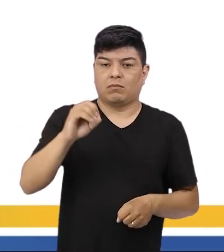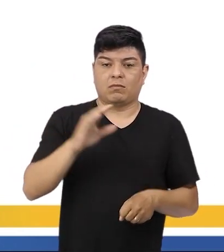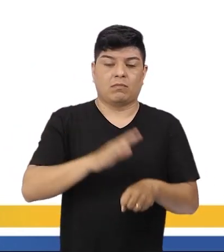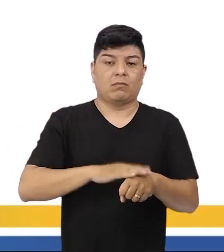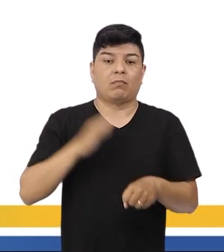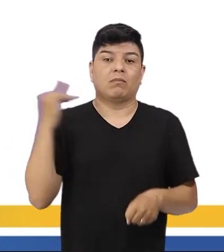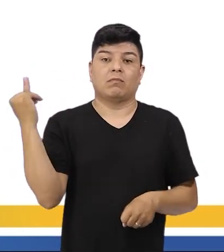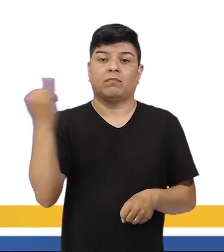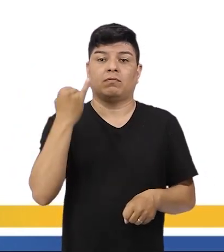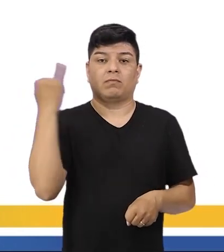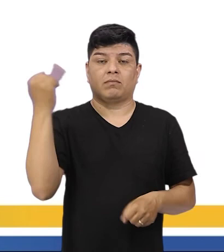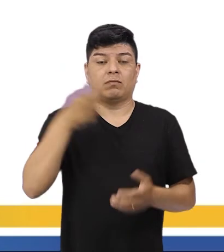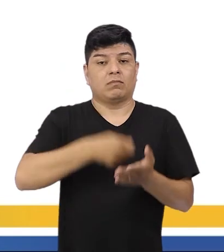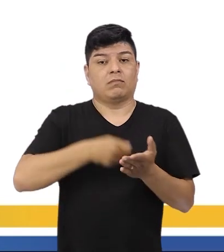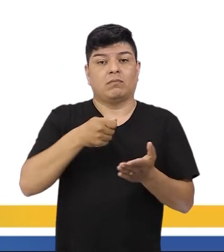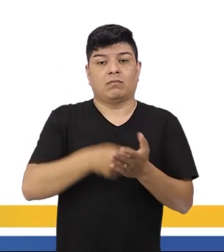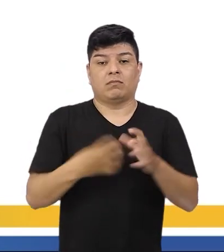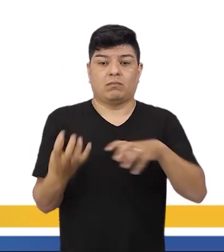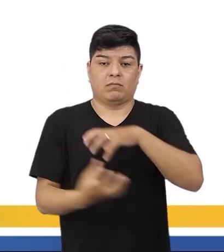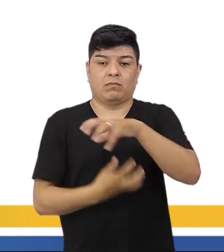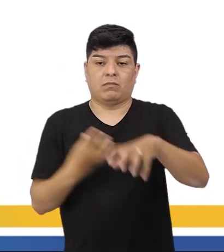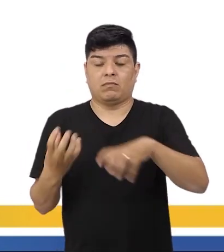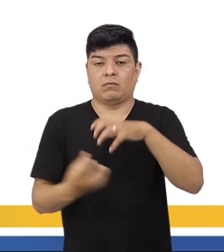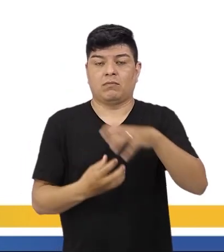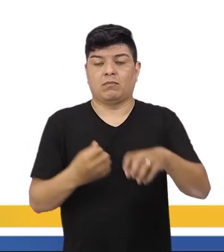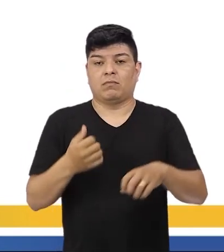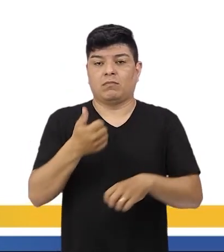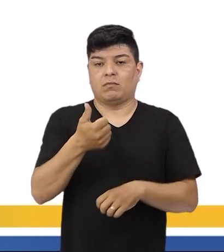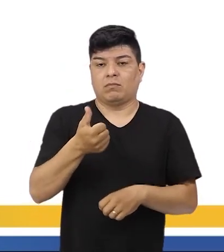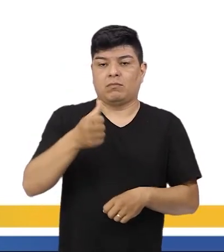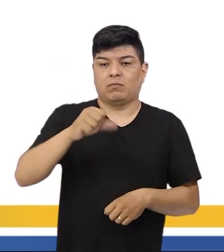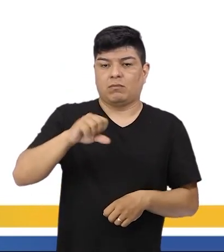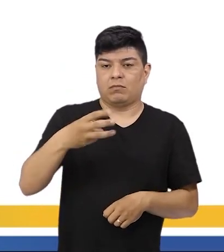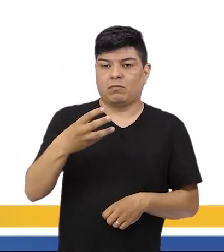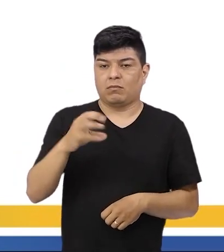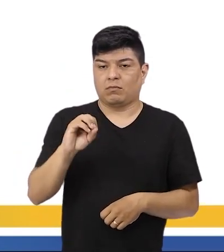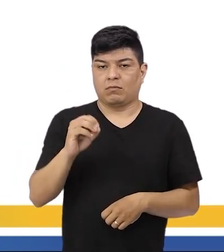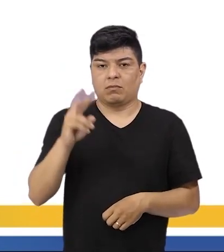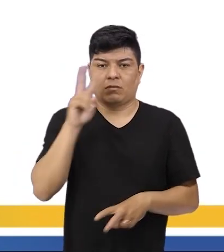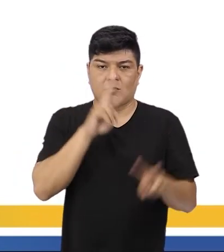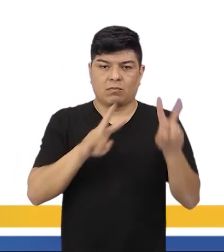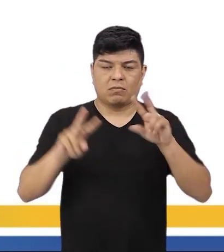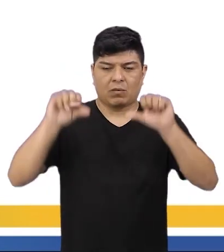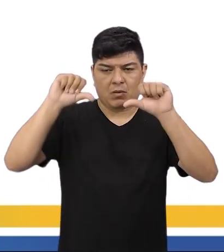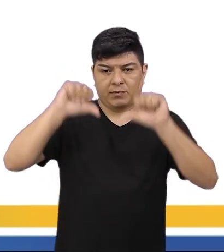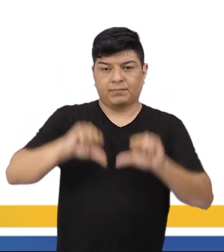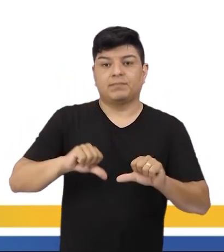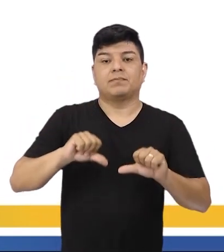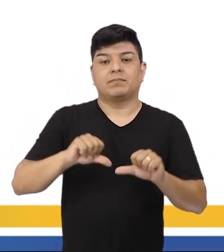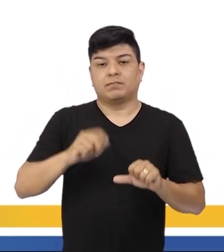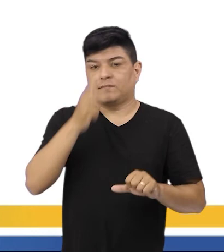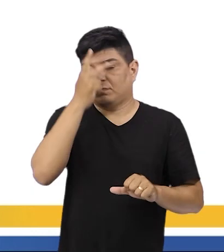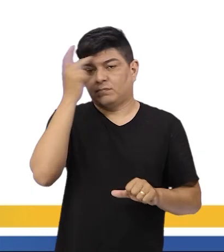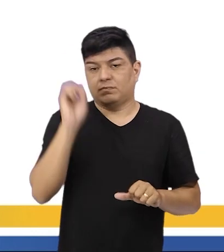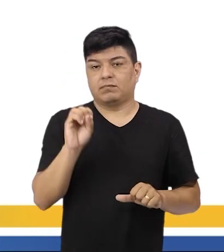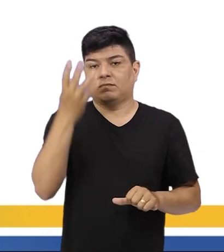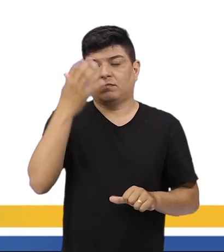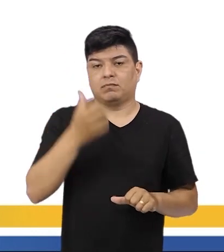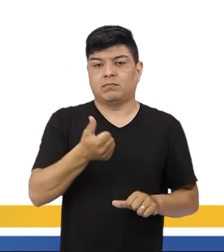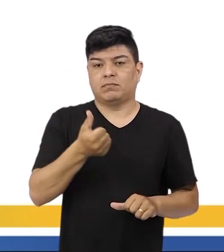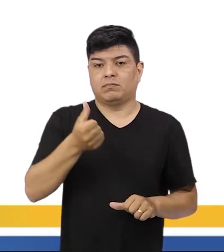importantes. Os defensores da Revolução de 1930 procuraram construir uma visão negativa para os eventos de